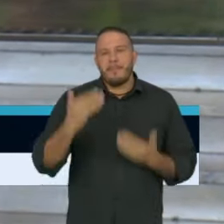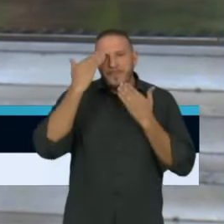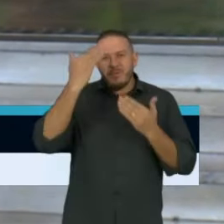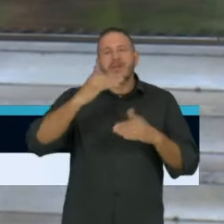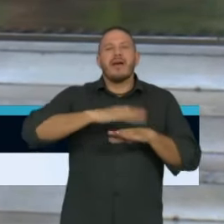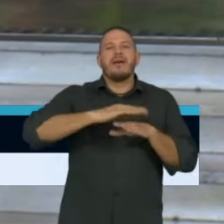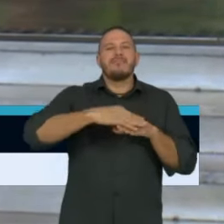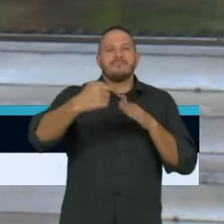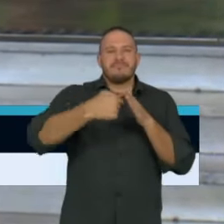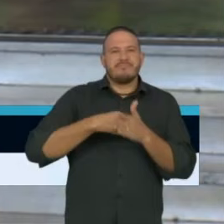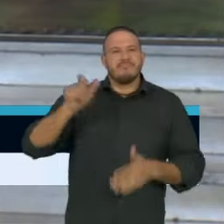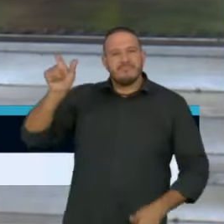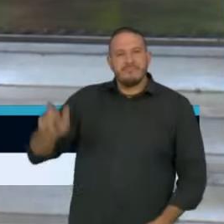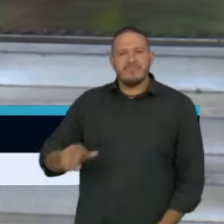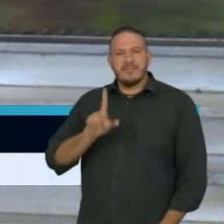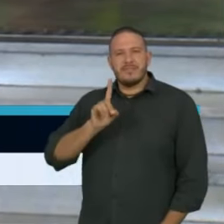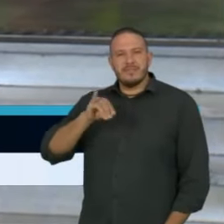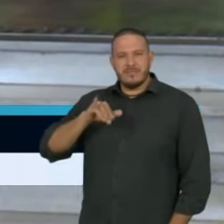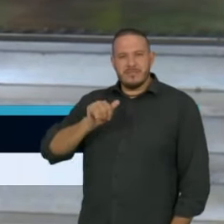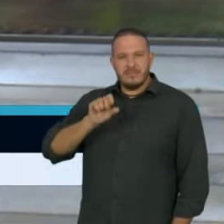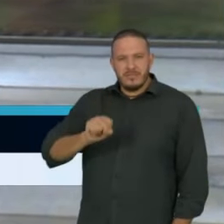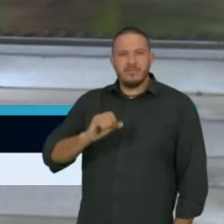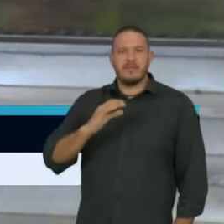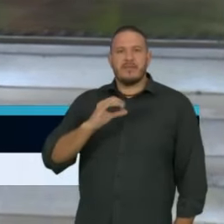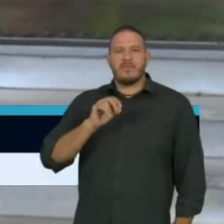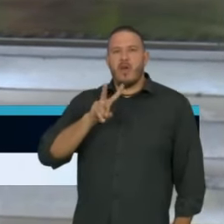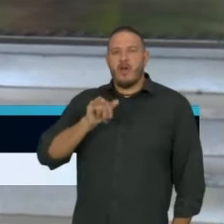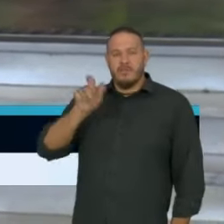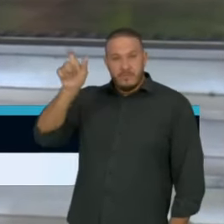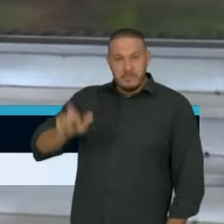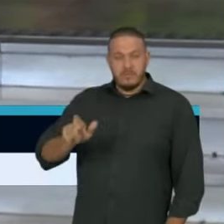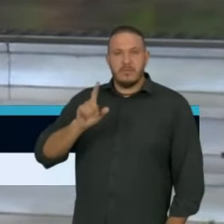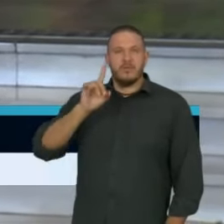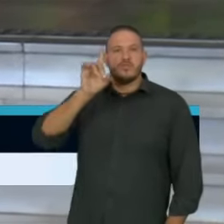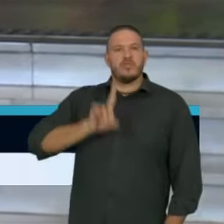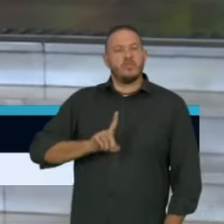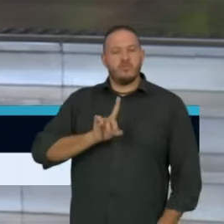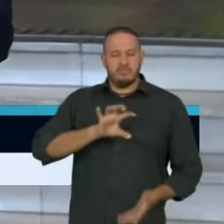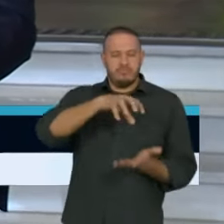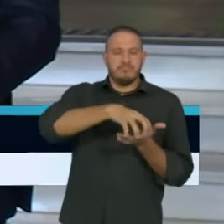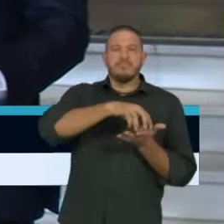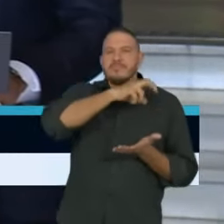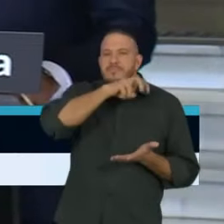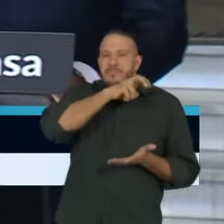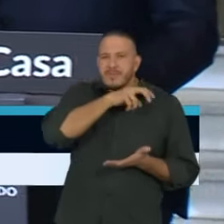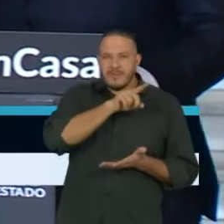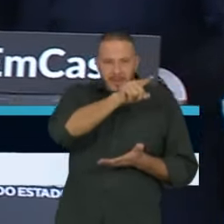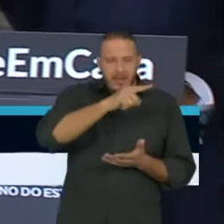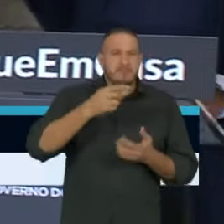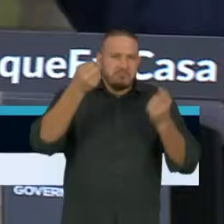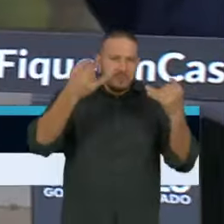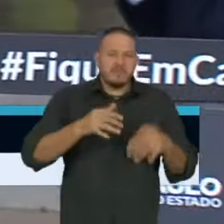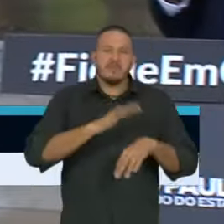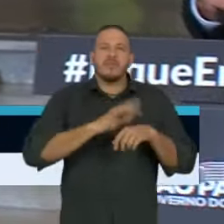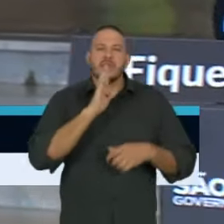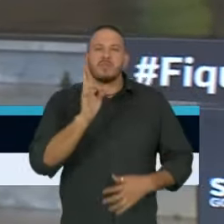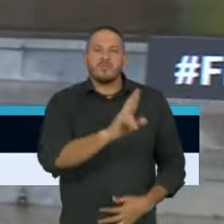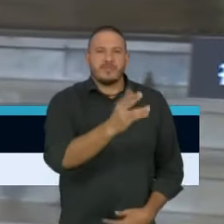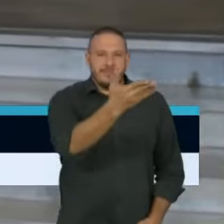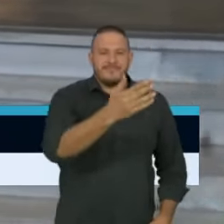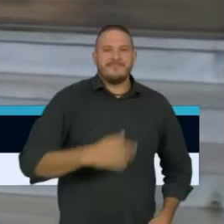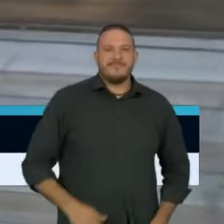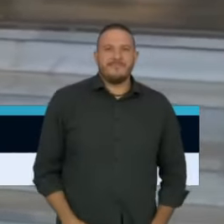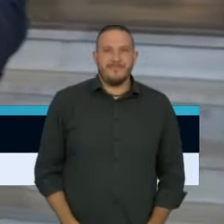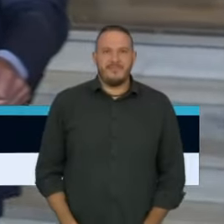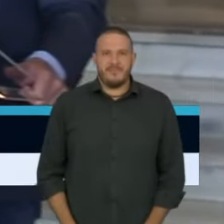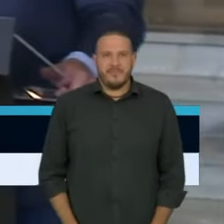pedir ao doutor Dimas Covas, que é o diretor-geral do Instituto Butantan, que proceda à resposta à sua pergunta. Dimas. Bom,